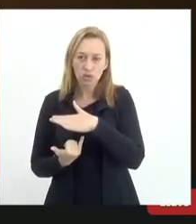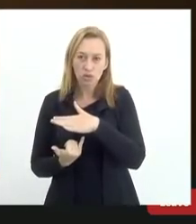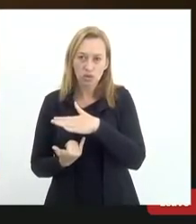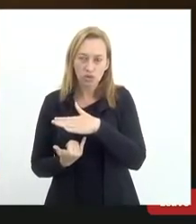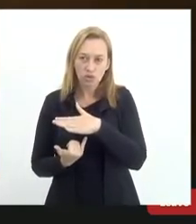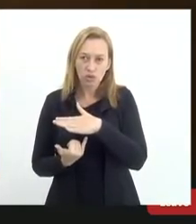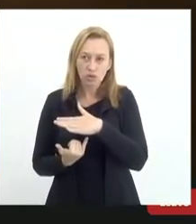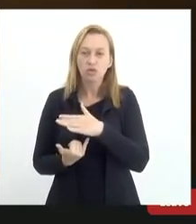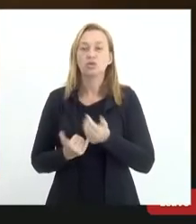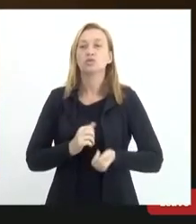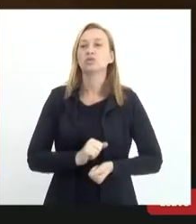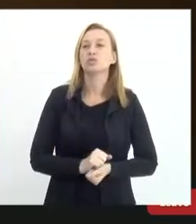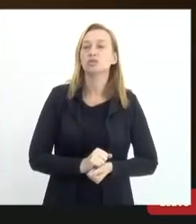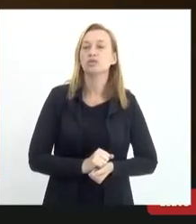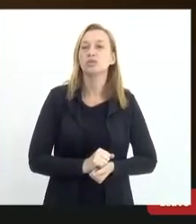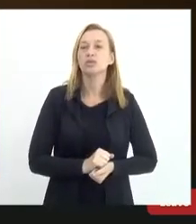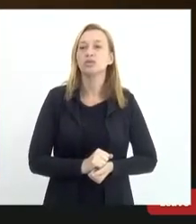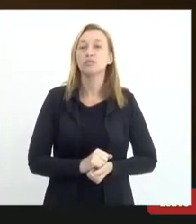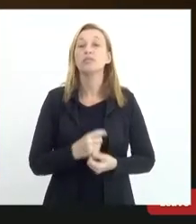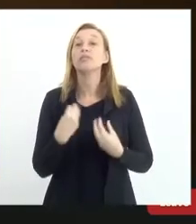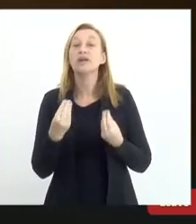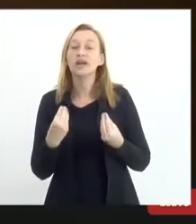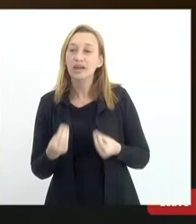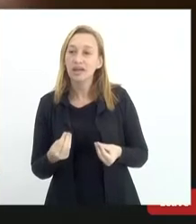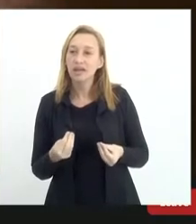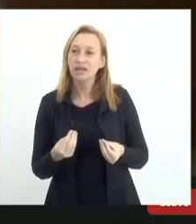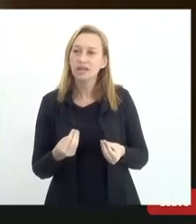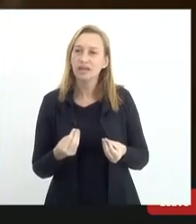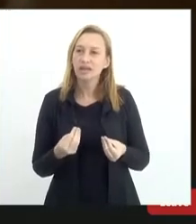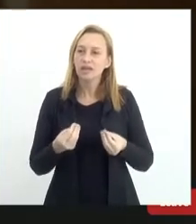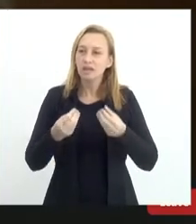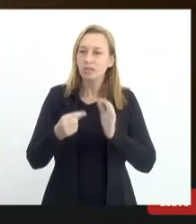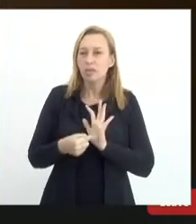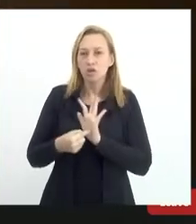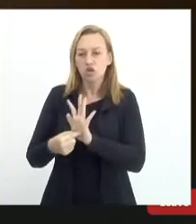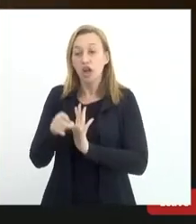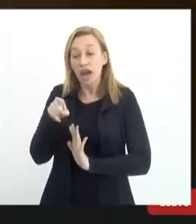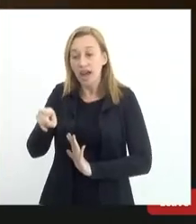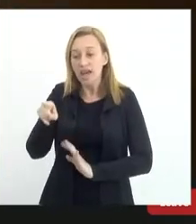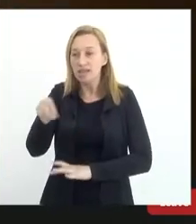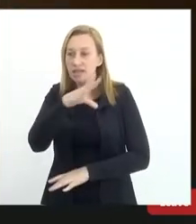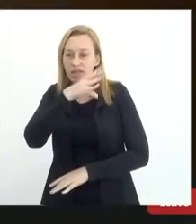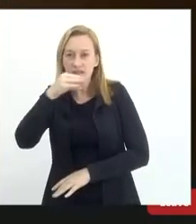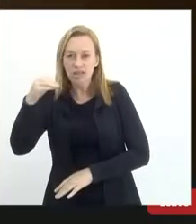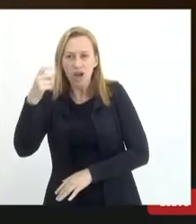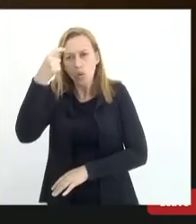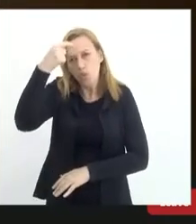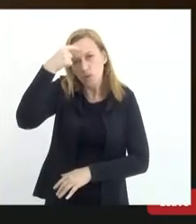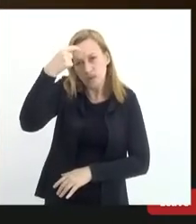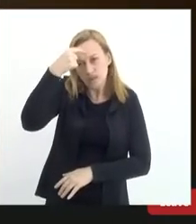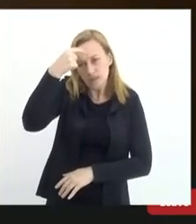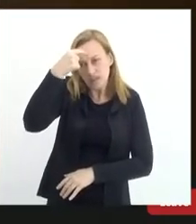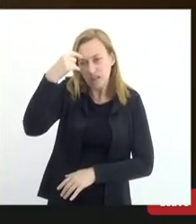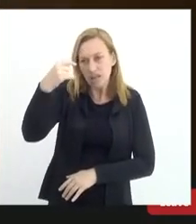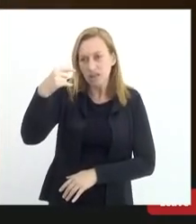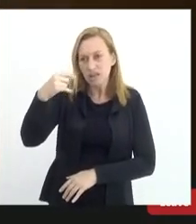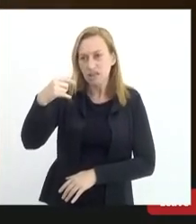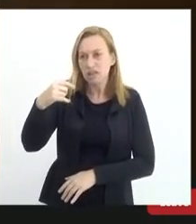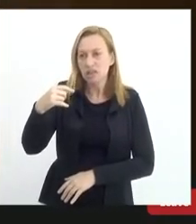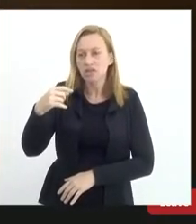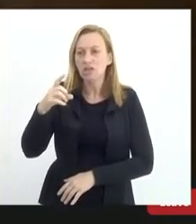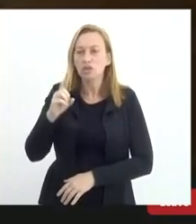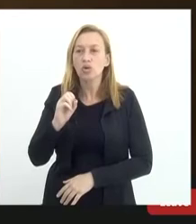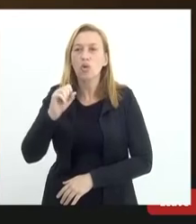porque para levar a esse adolescente a consciência de se tornar um